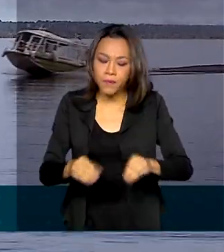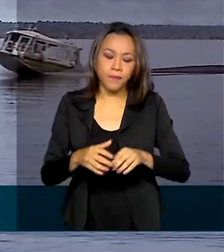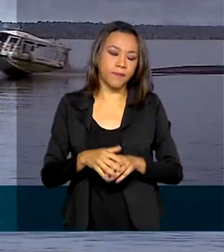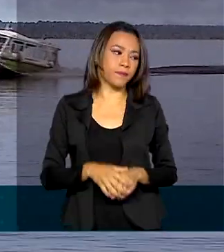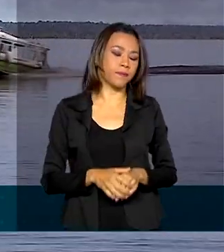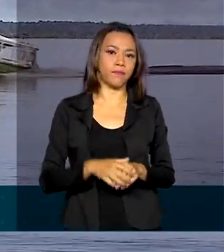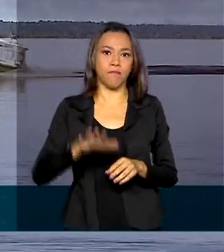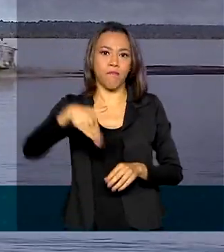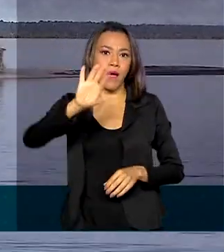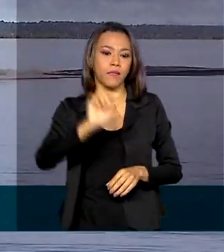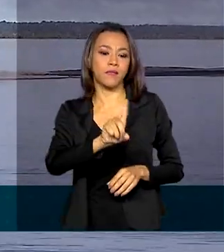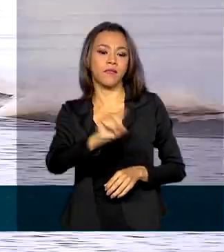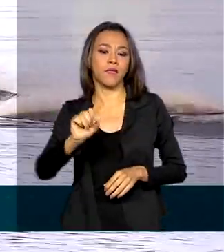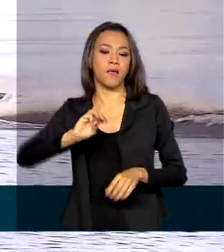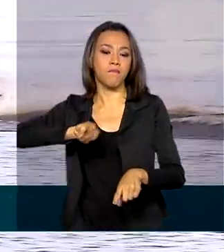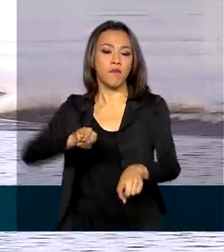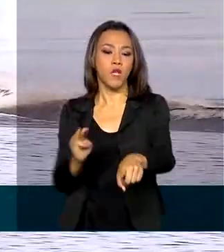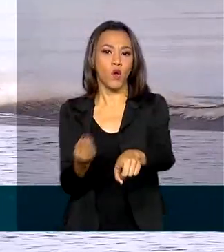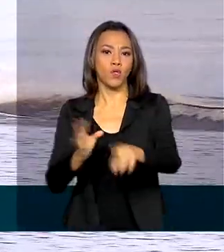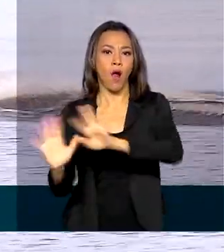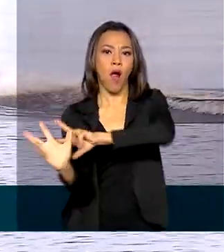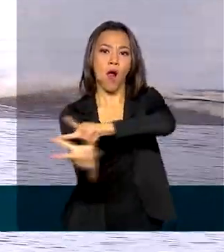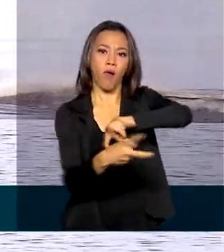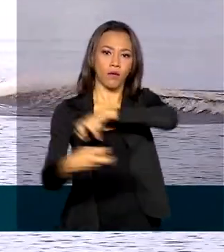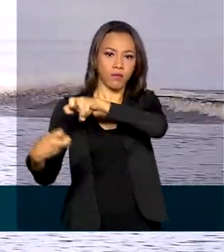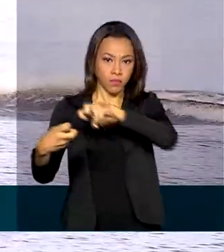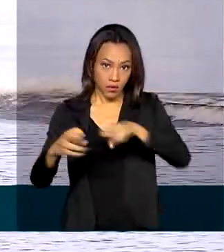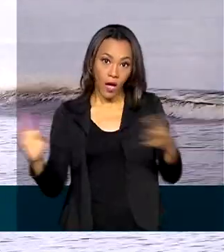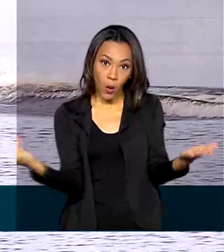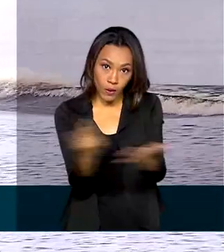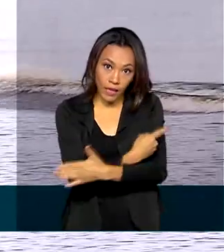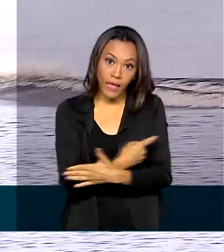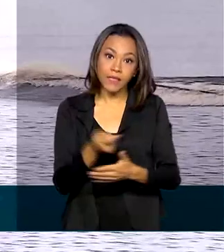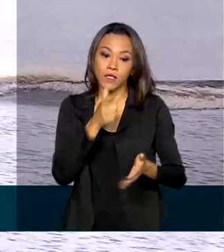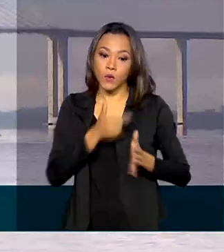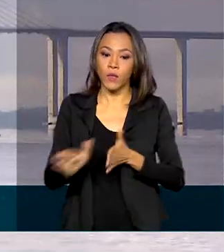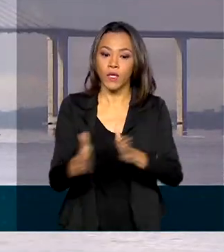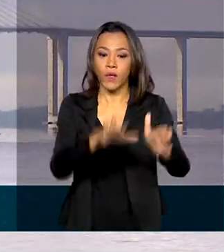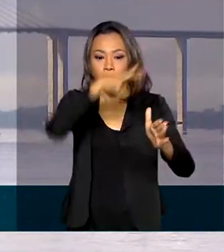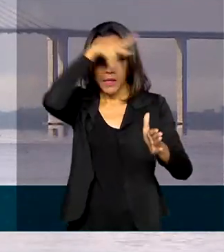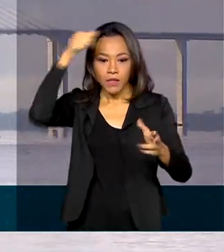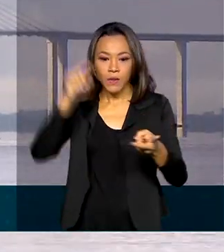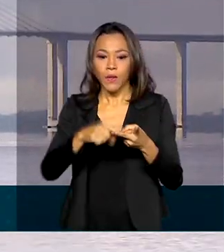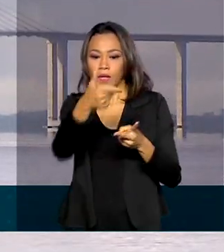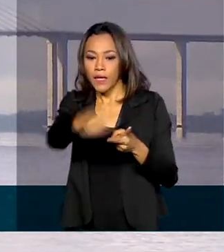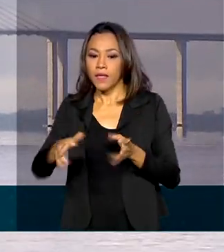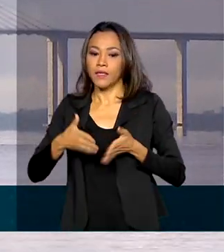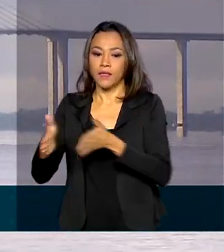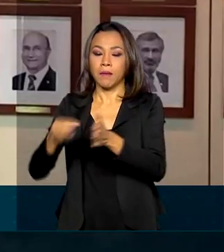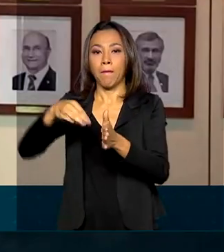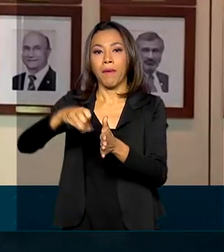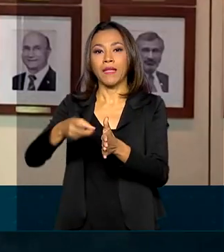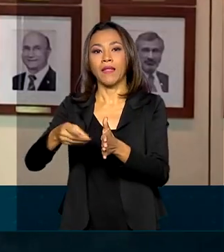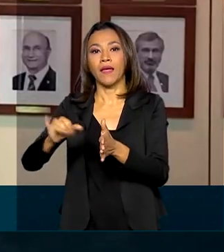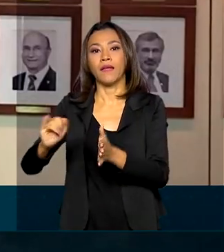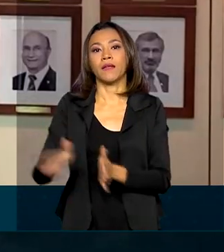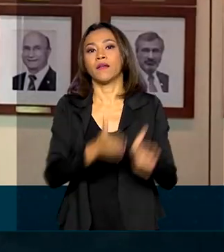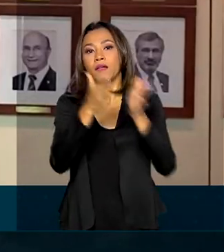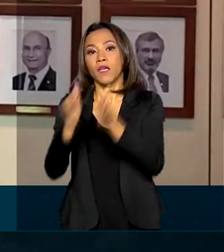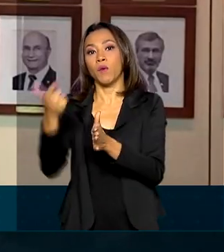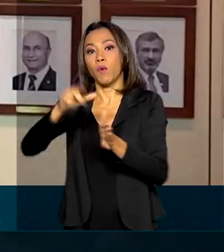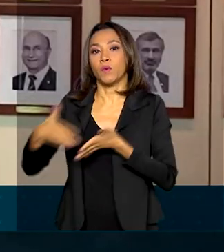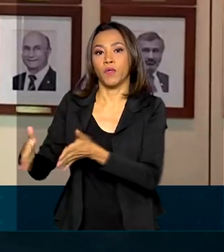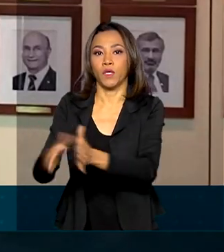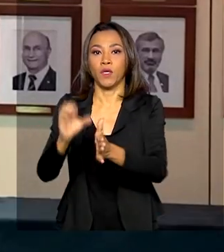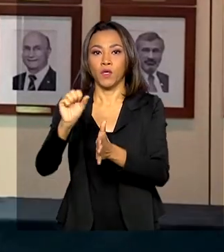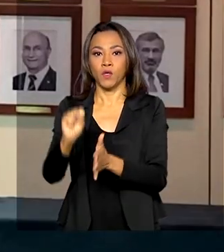mais de 100 milhões em roubos que ocorrem principalmente nos rios Amazonas, Madeira e Solimões. Perdem todos.